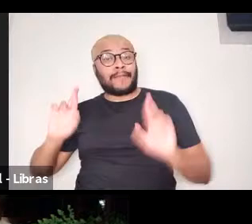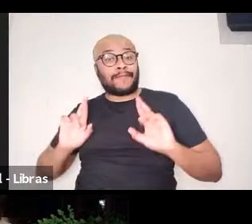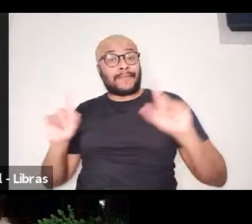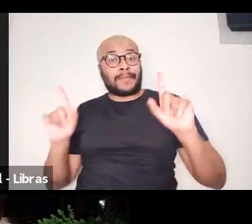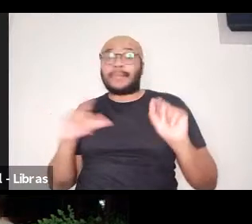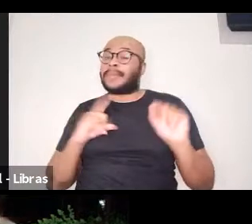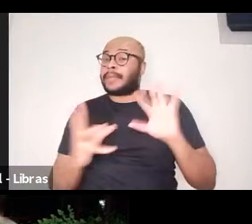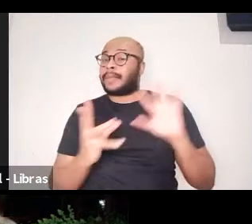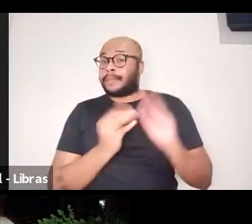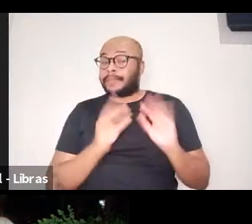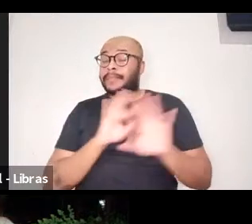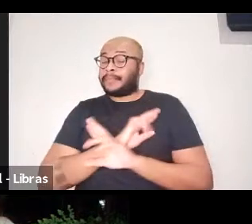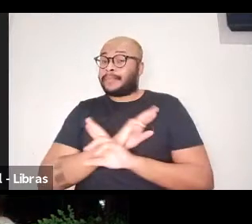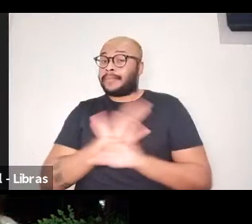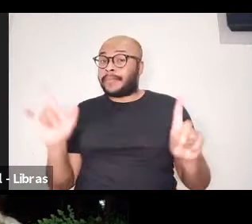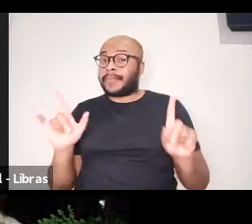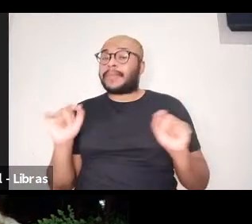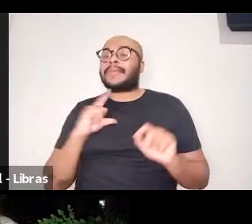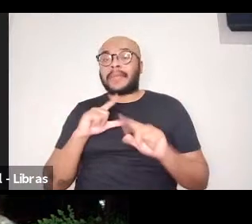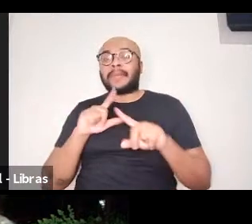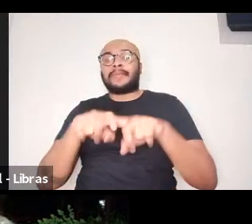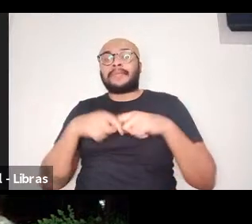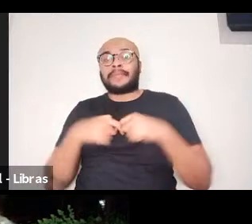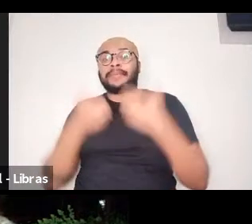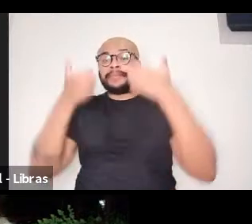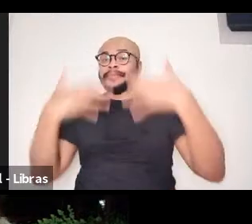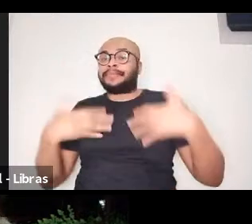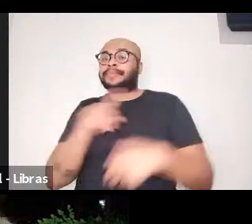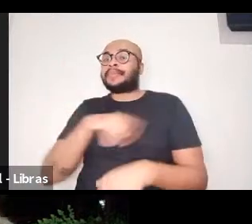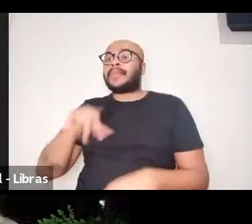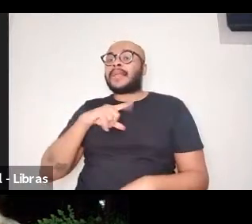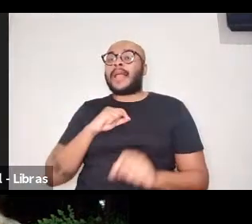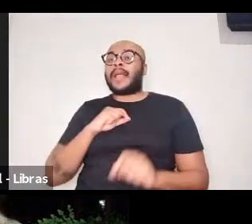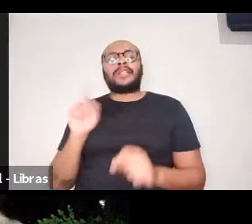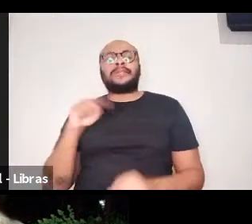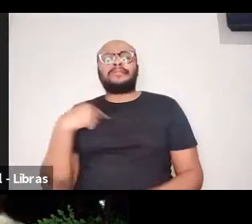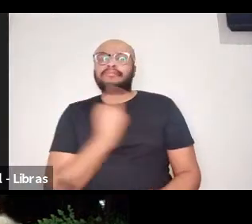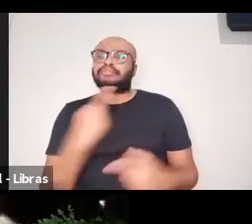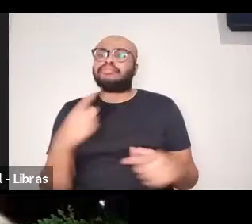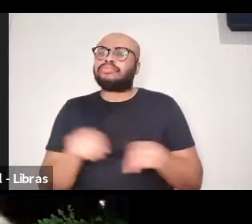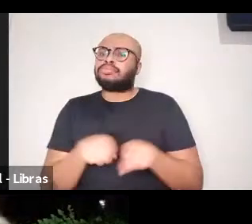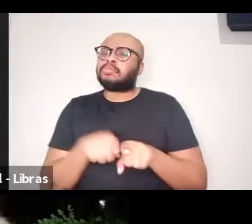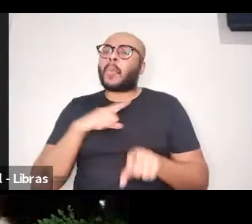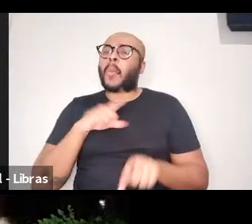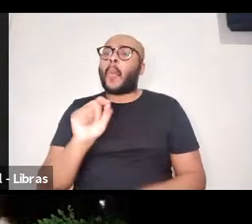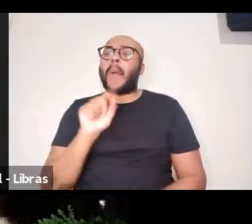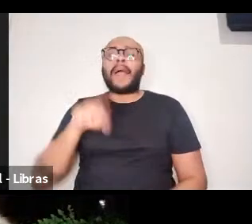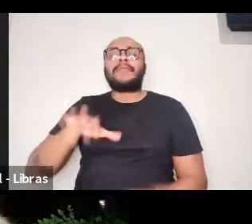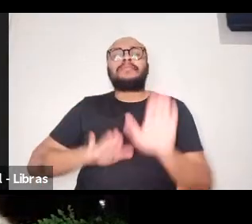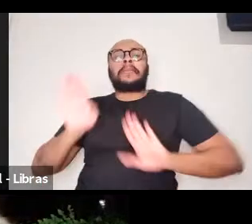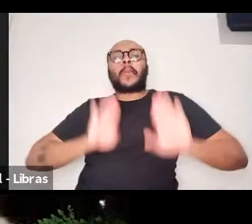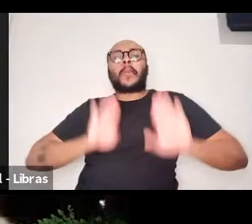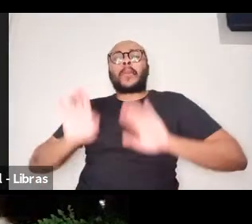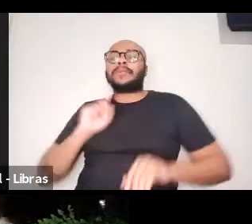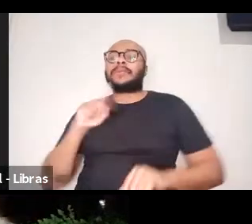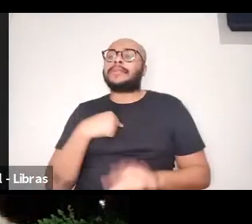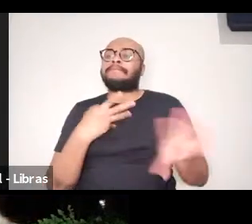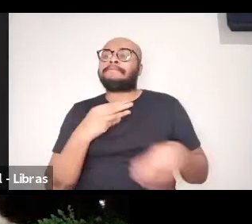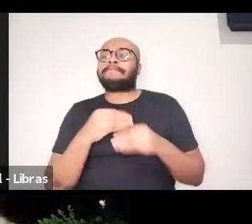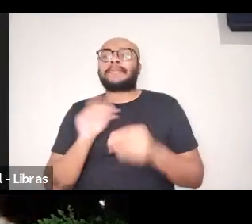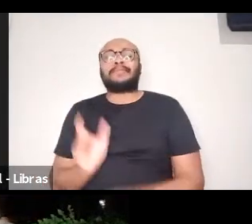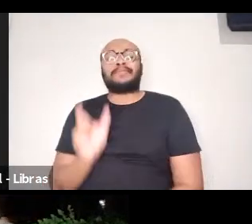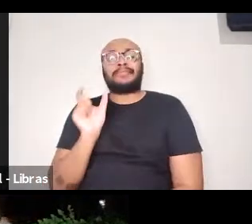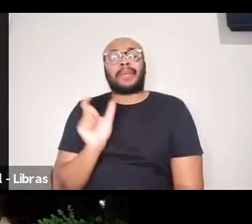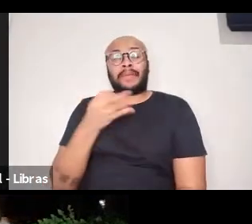até exista um espaço para isso, a gente, inclusive, tem tomado cuidado de agregar a palavra